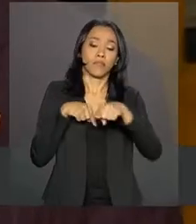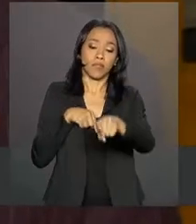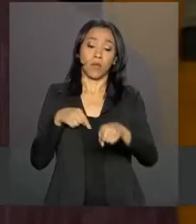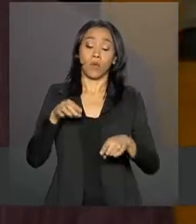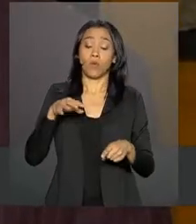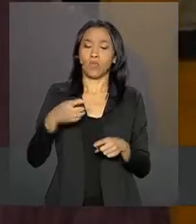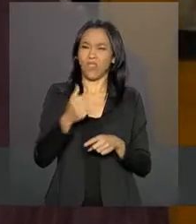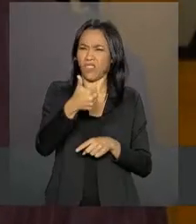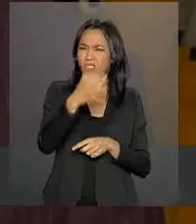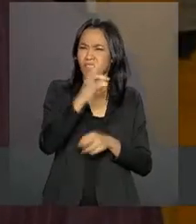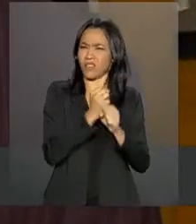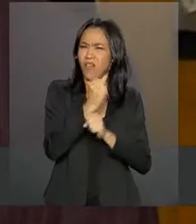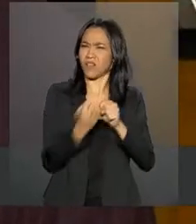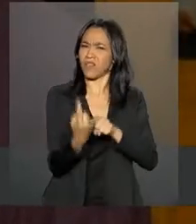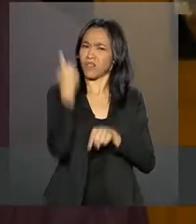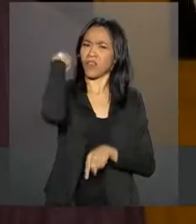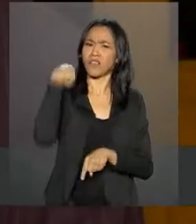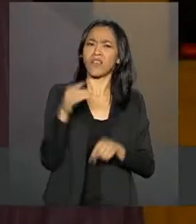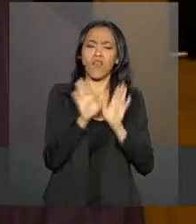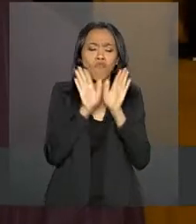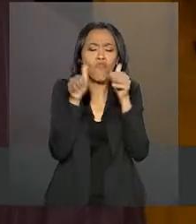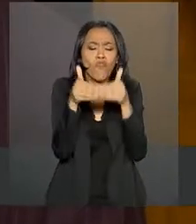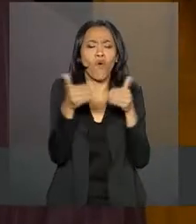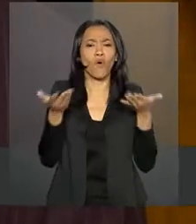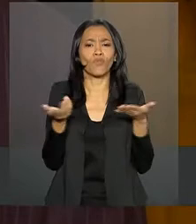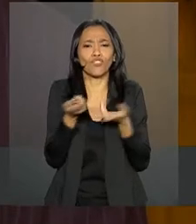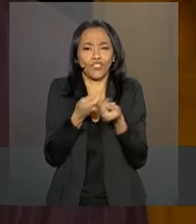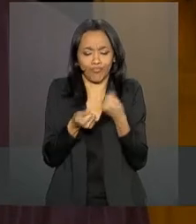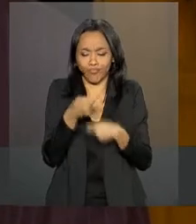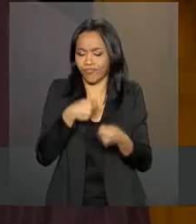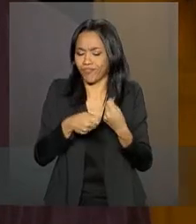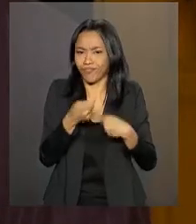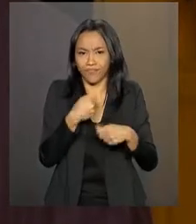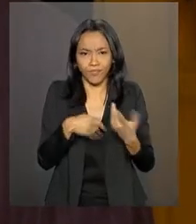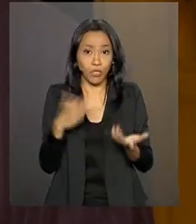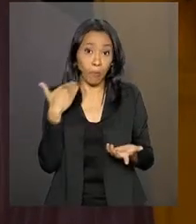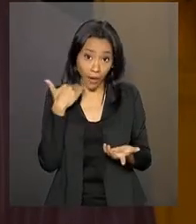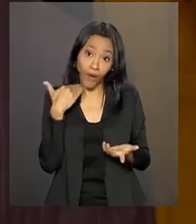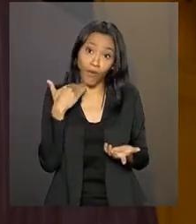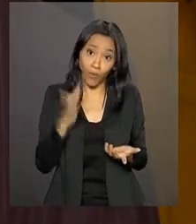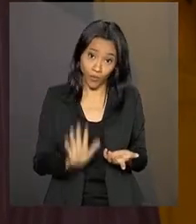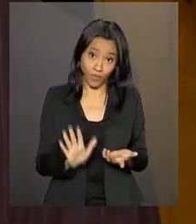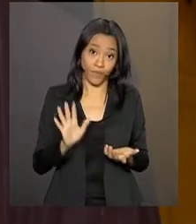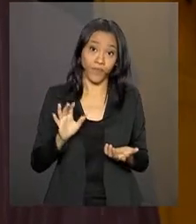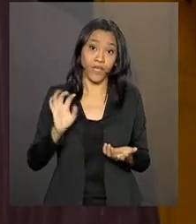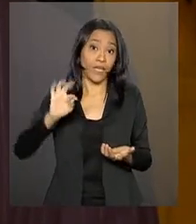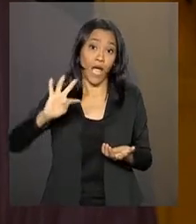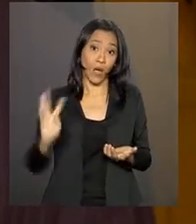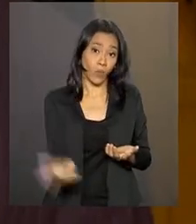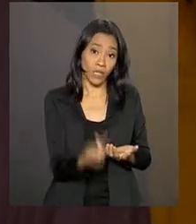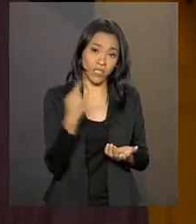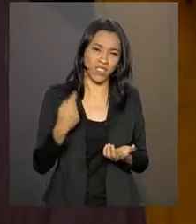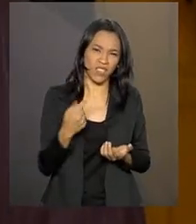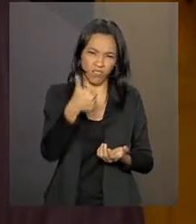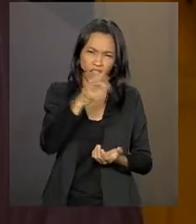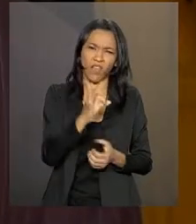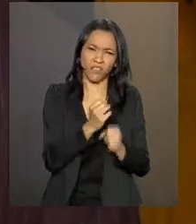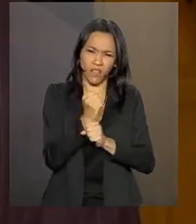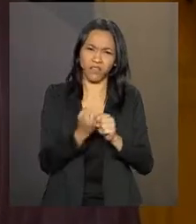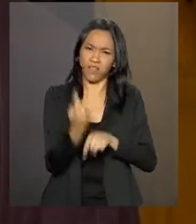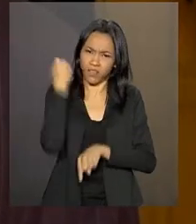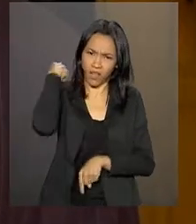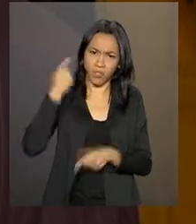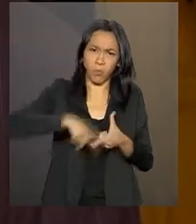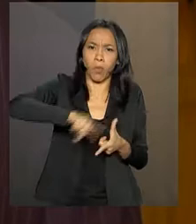anos atrás, quando o G20 era um fórum de ministros de finanças e de presidentes de bancos centrais. Quando, com a crise que ocorreu dez anos atrás, o